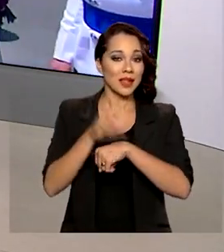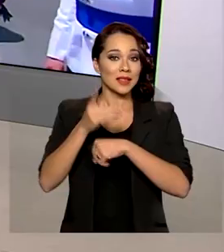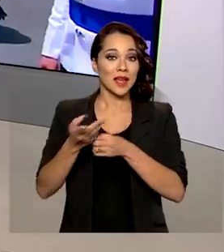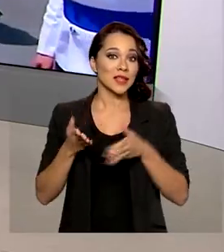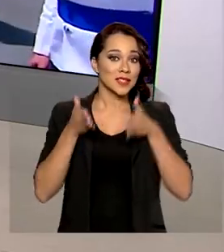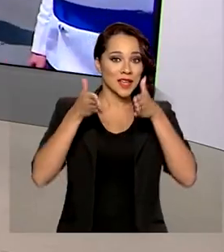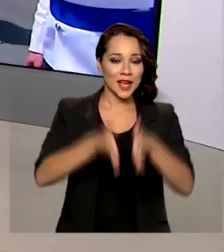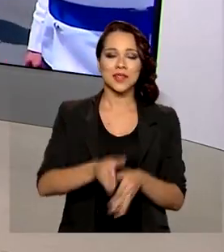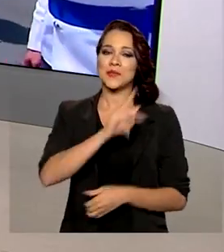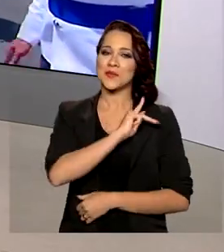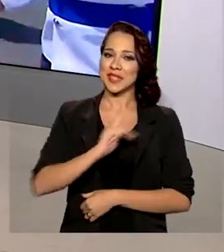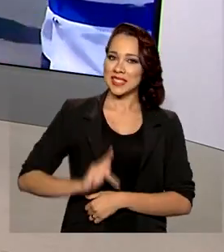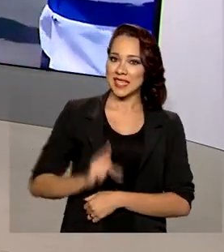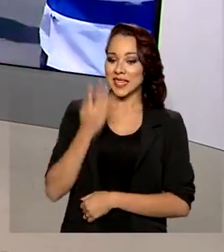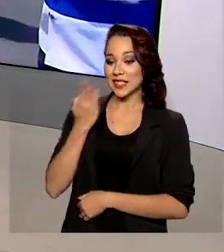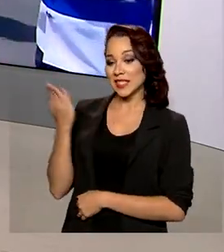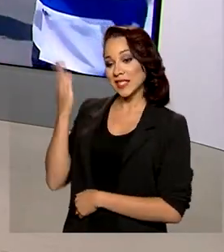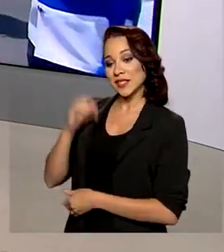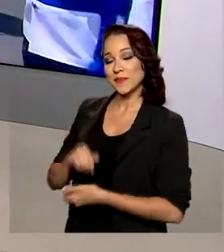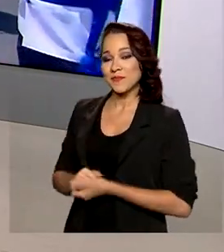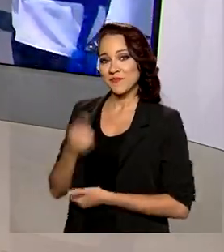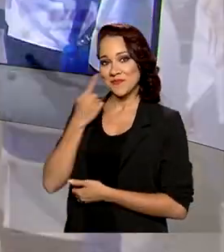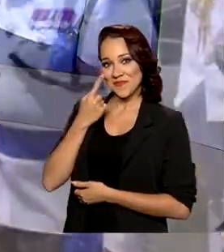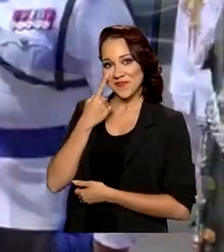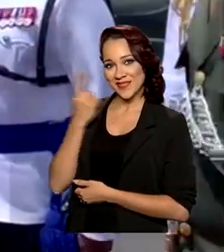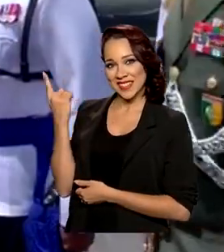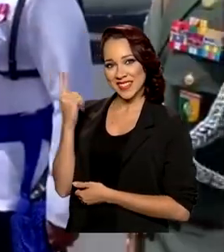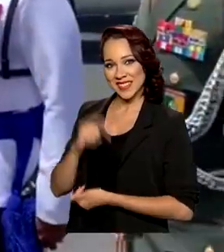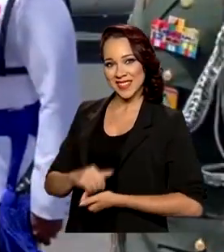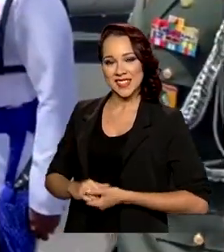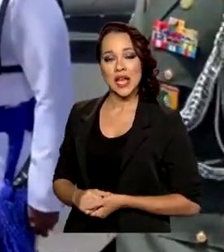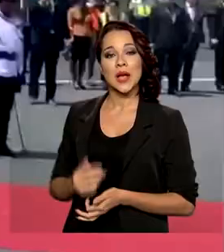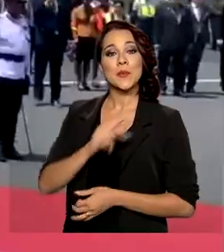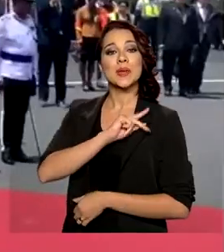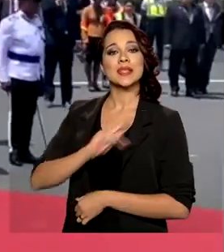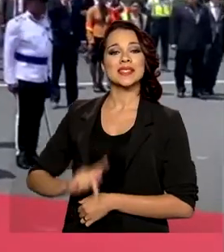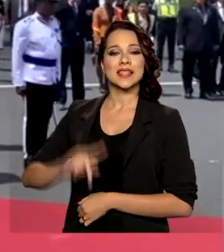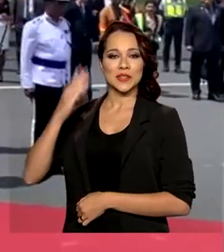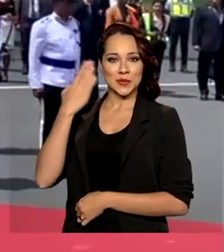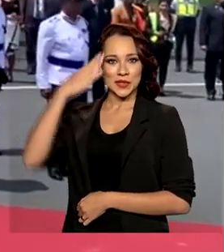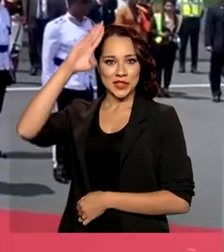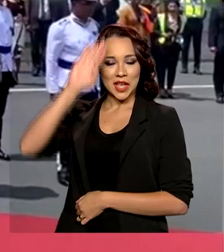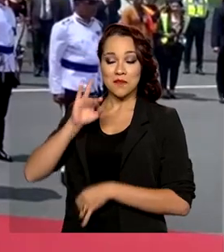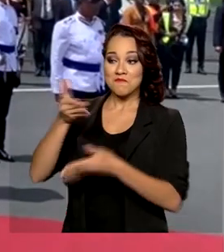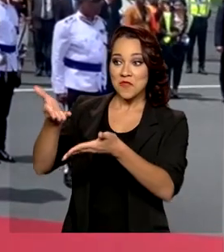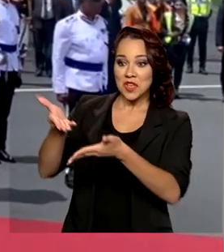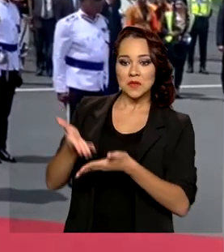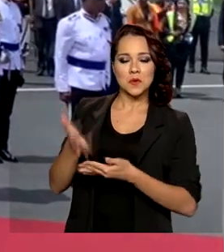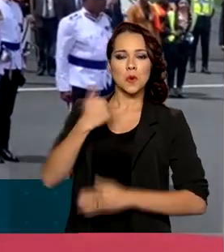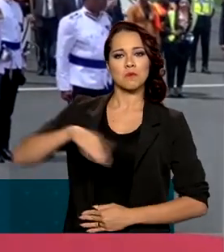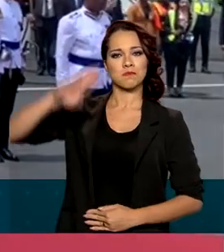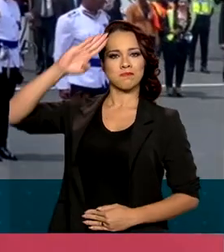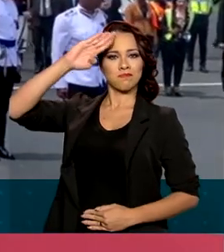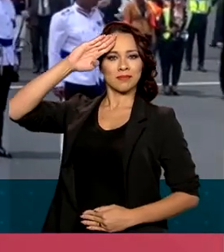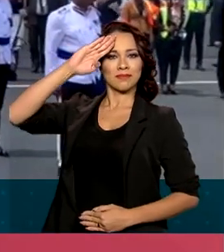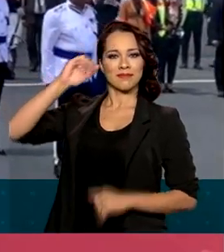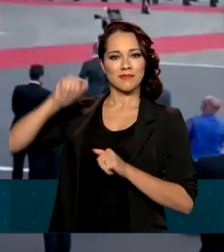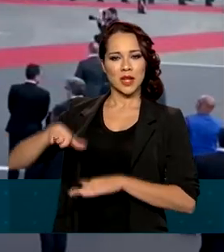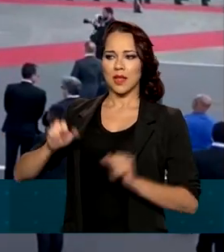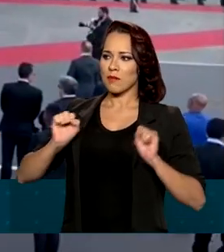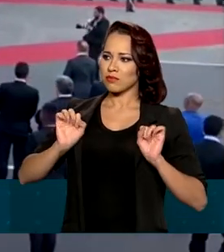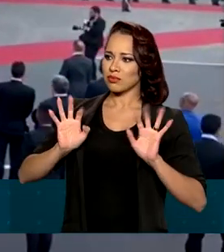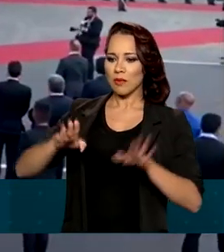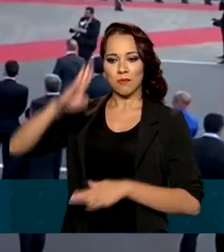da chegada do presidente. Olha aí. O presidente Jair Bolsonaro foi recebido com honras militares,